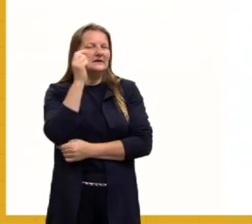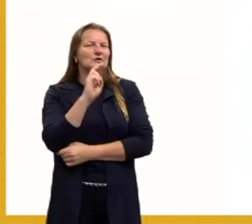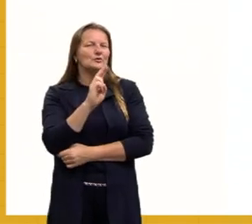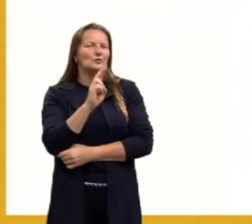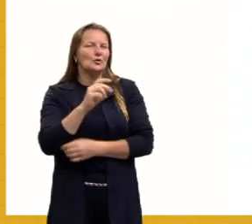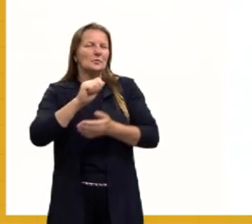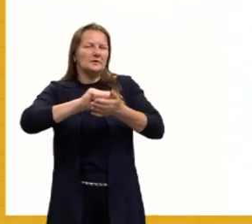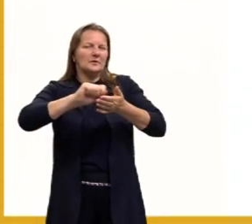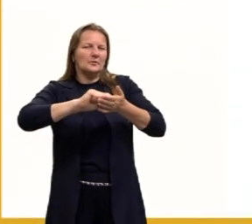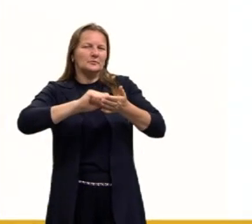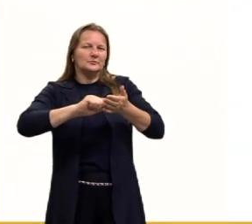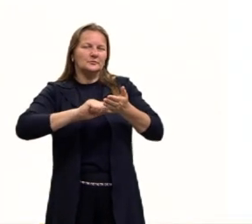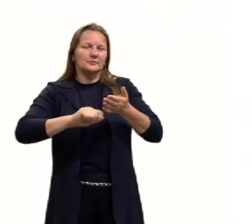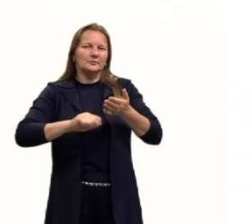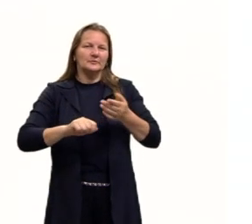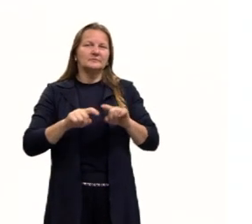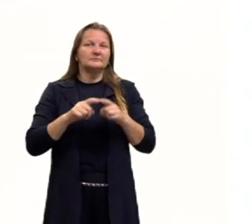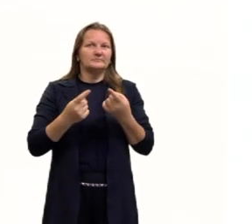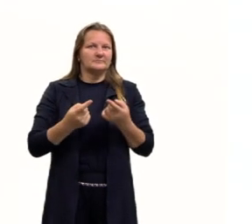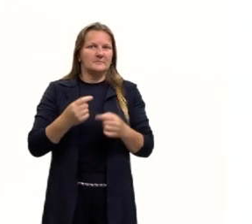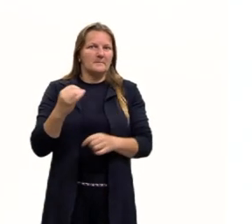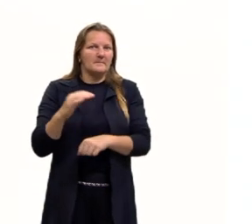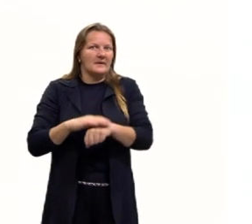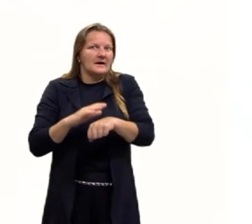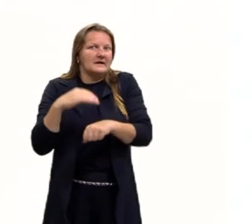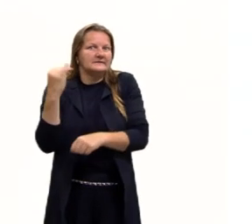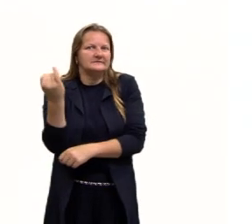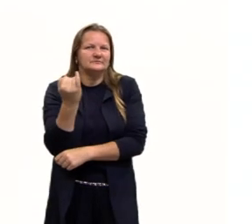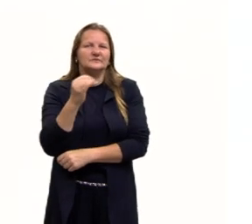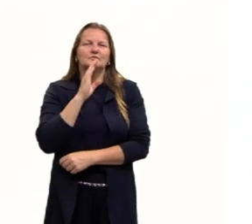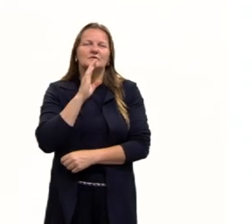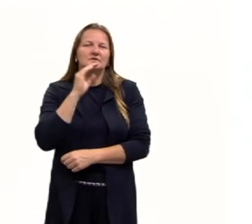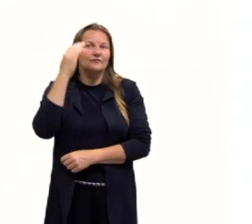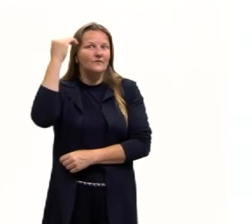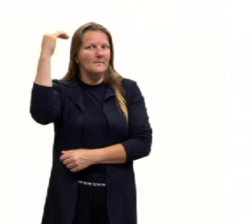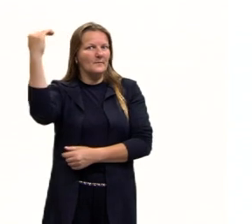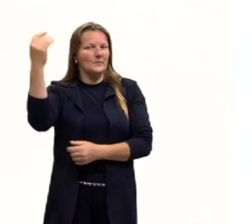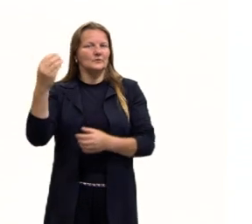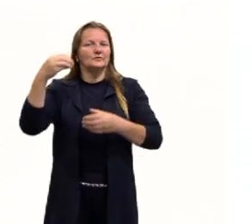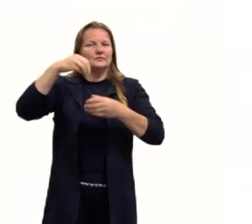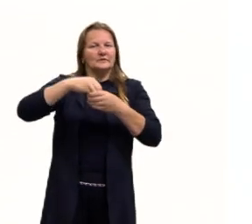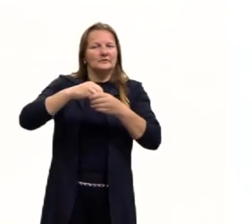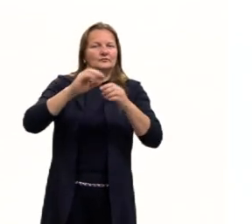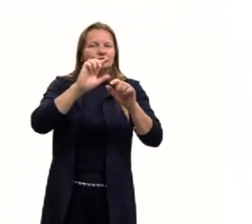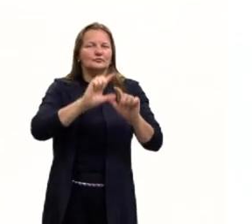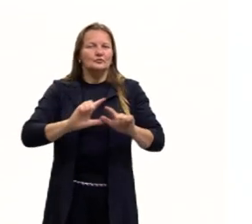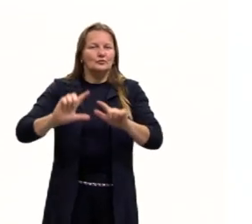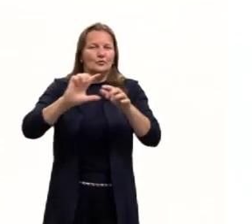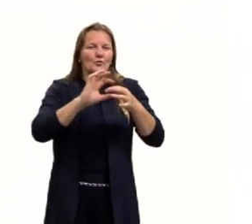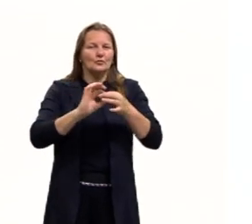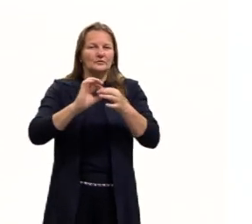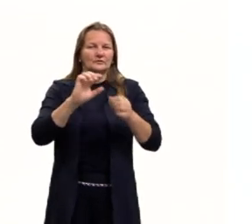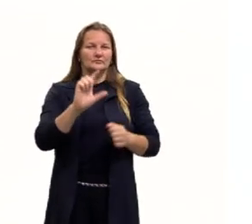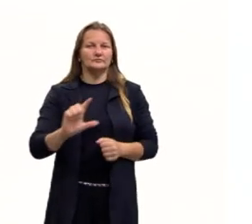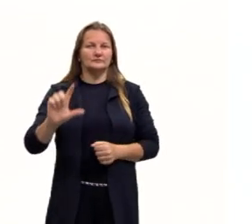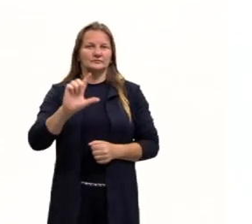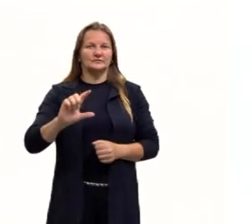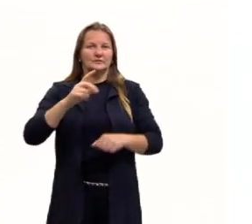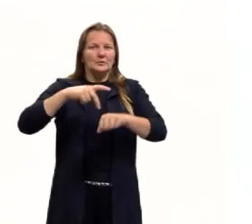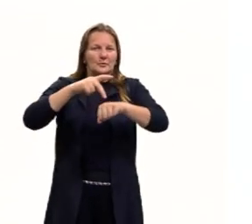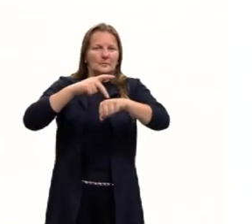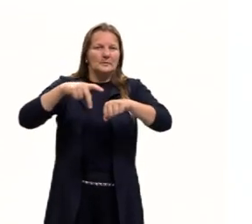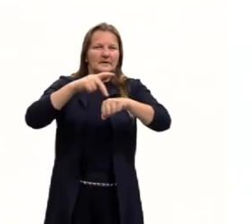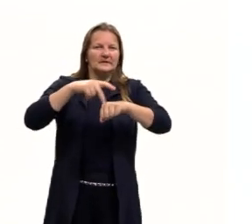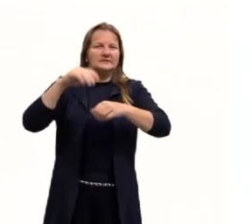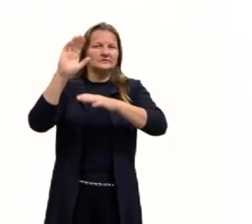autores principais ou os mais conhecidos dentro da literatura dos países da